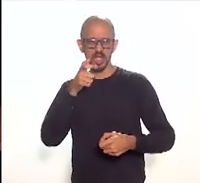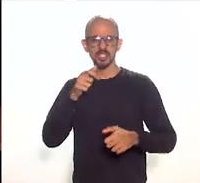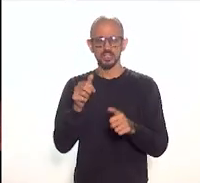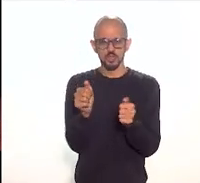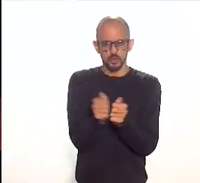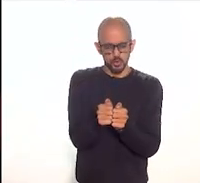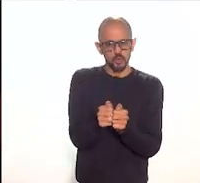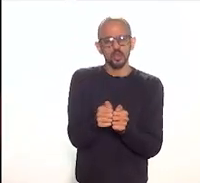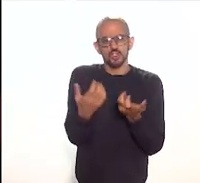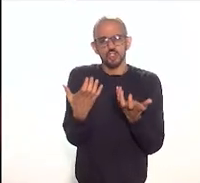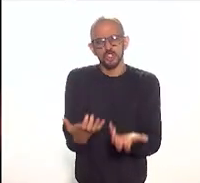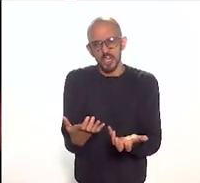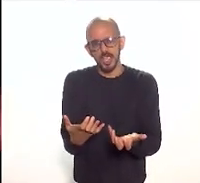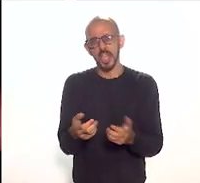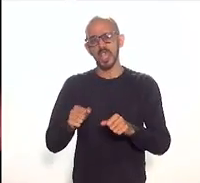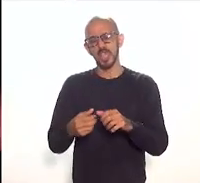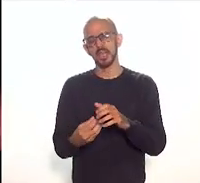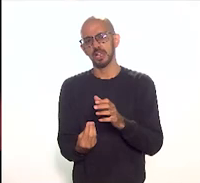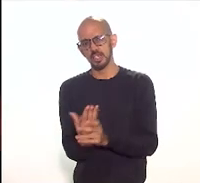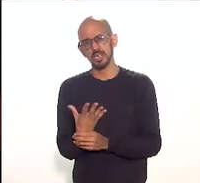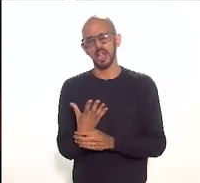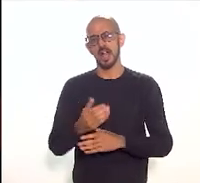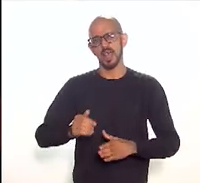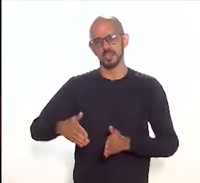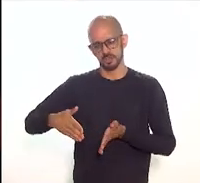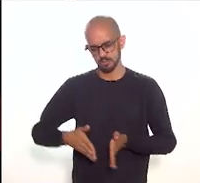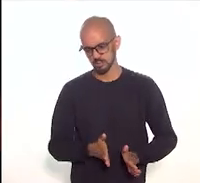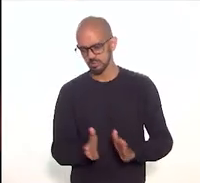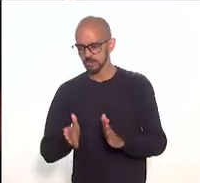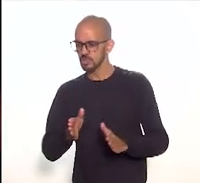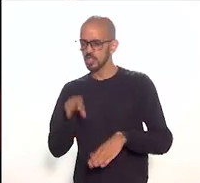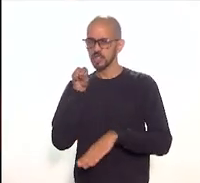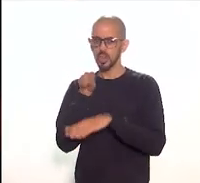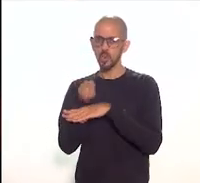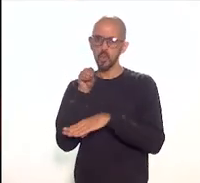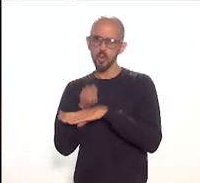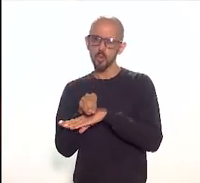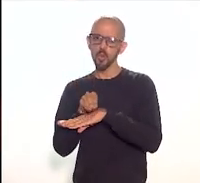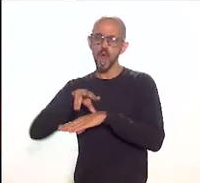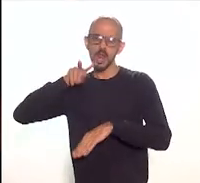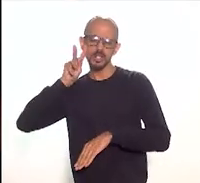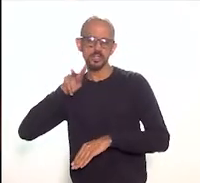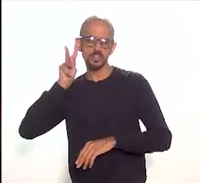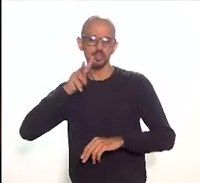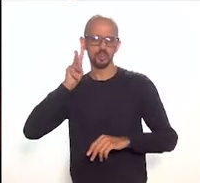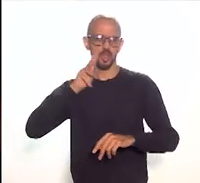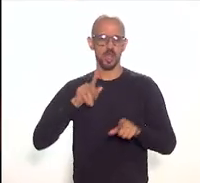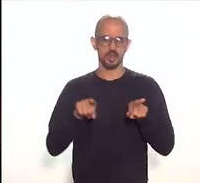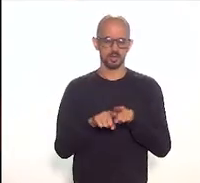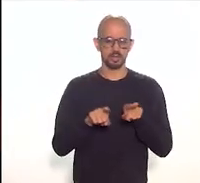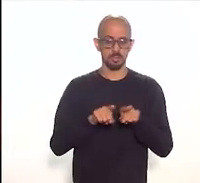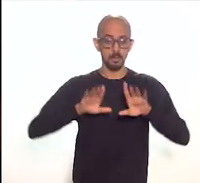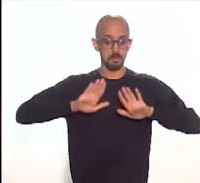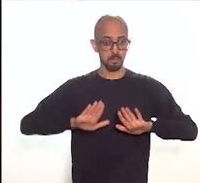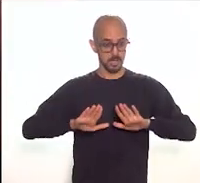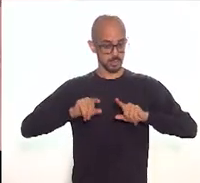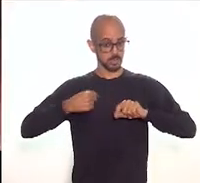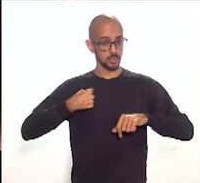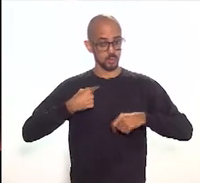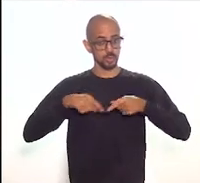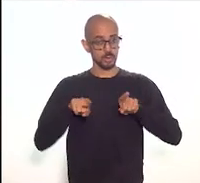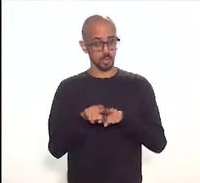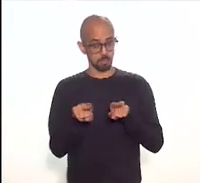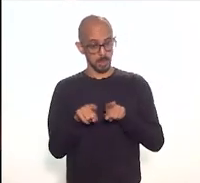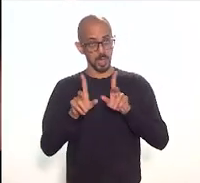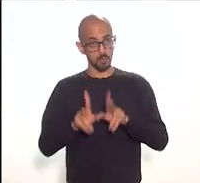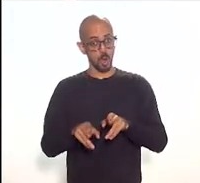o circuito acontecer a preservação dessa história a divulgação dessa história agora eu também assim como